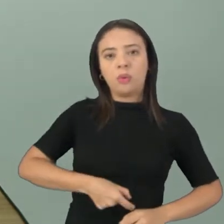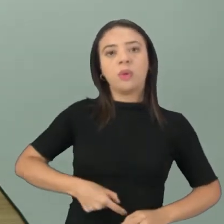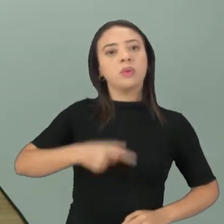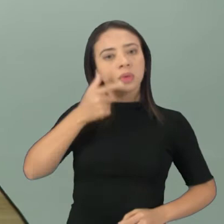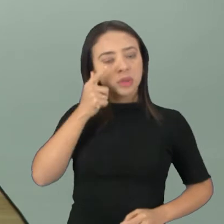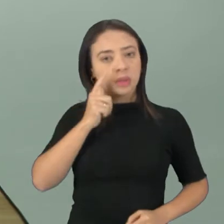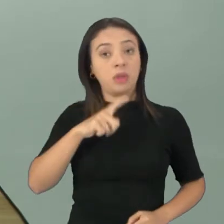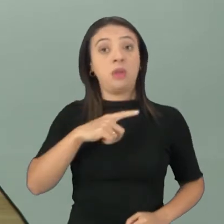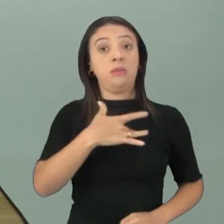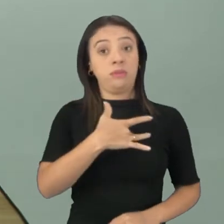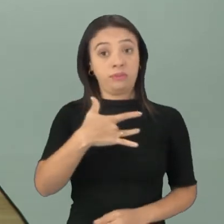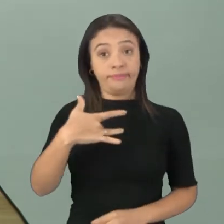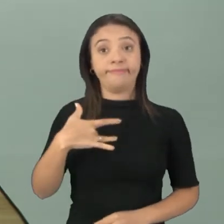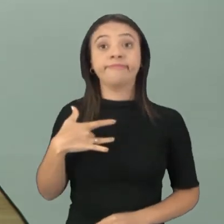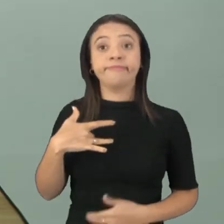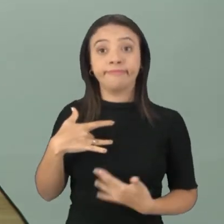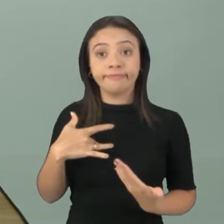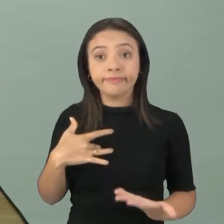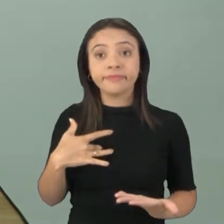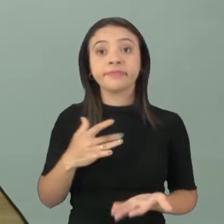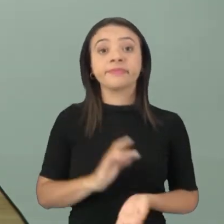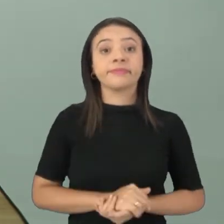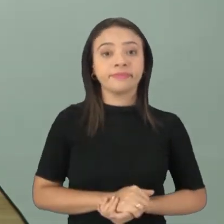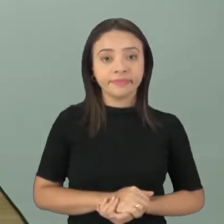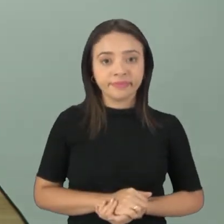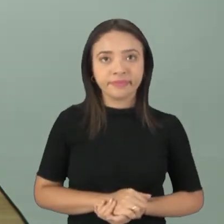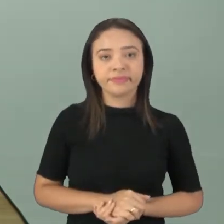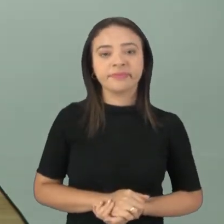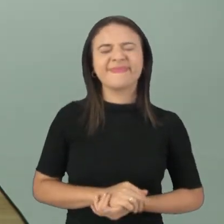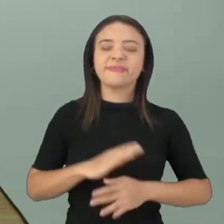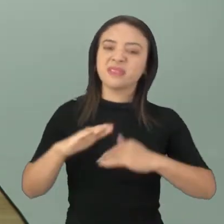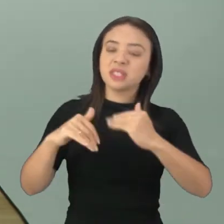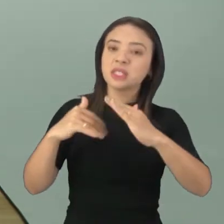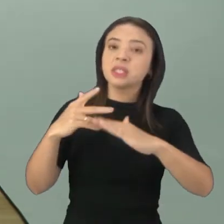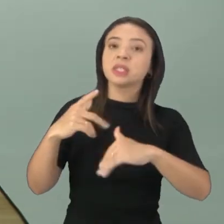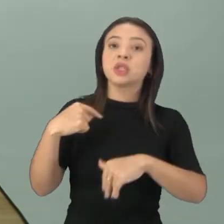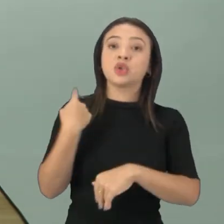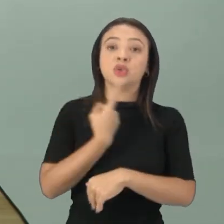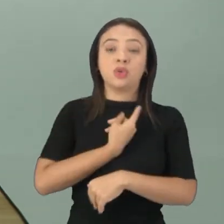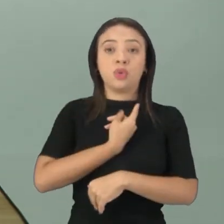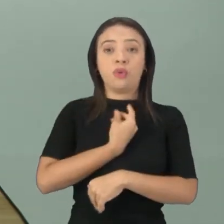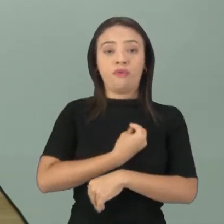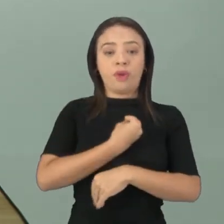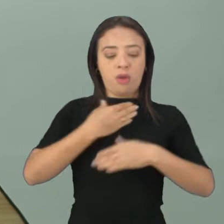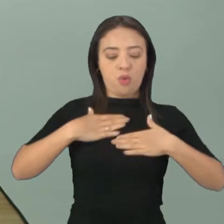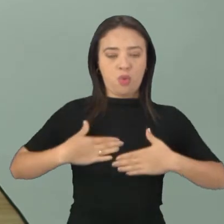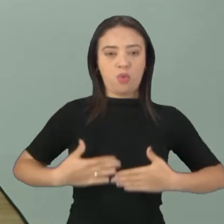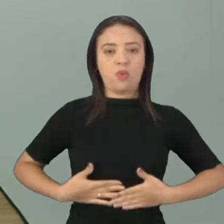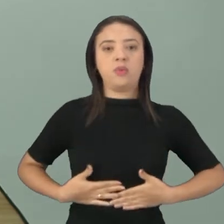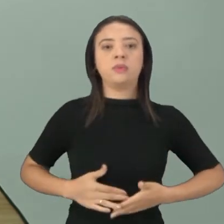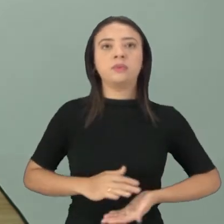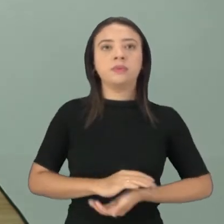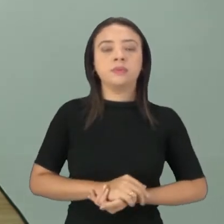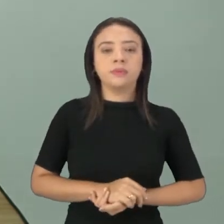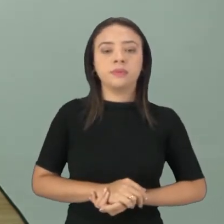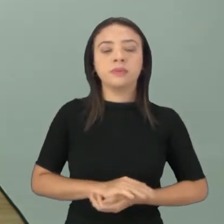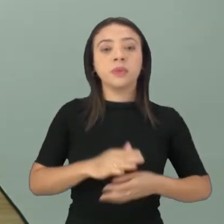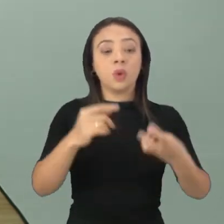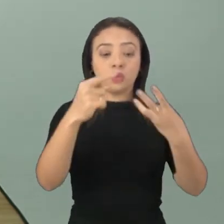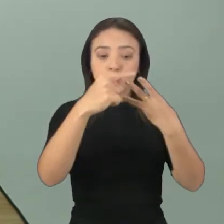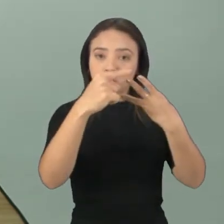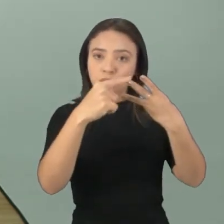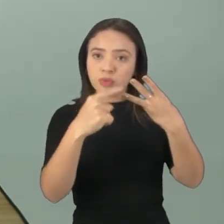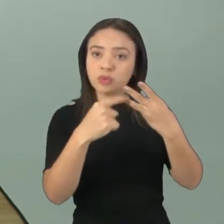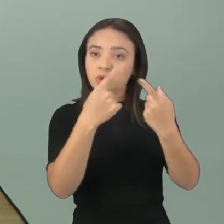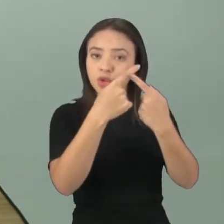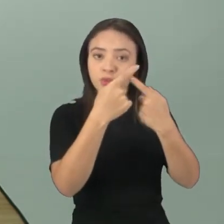intestino bem saudável, para desenvolvimento das nossas necessidades. E aí todos esses três